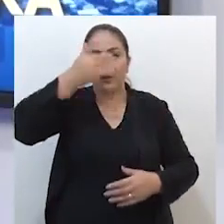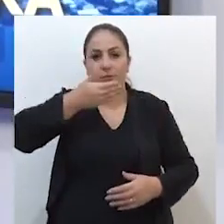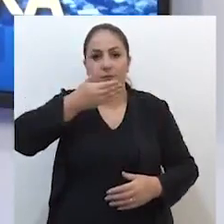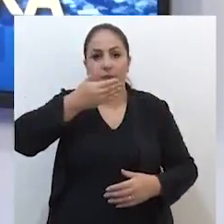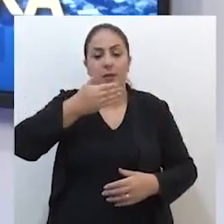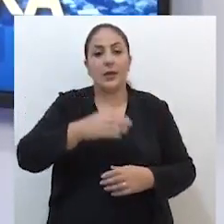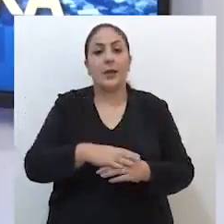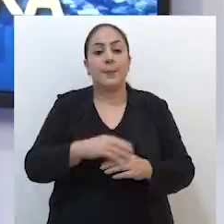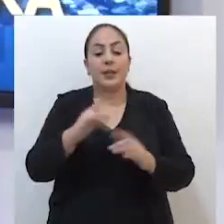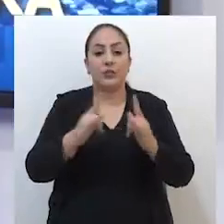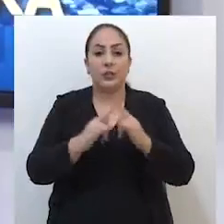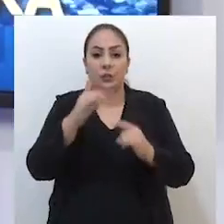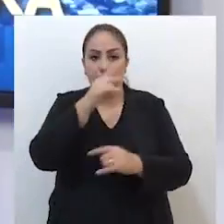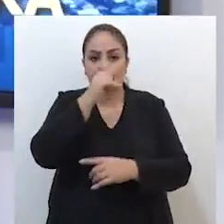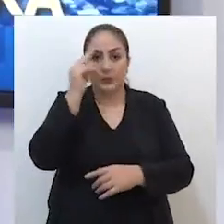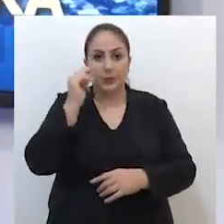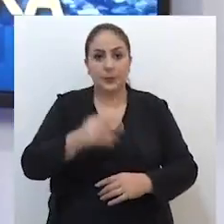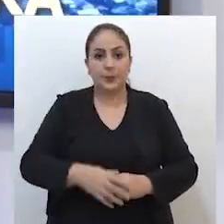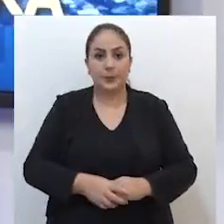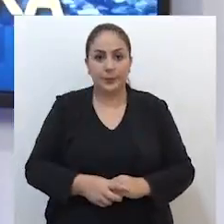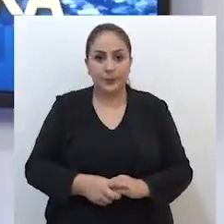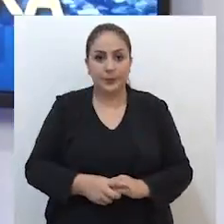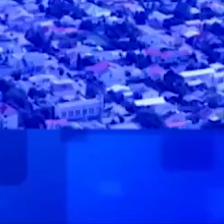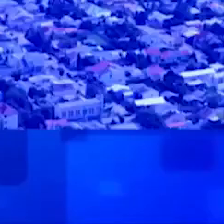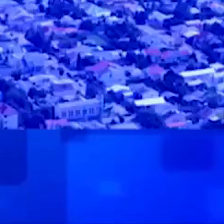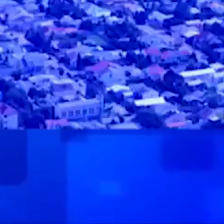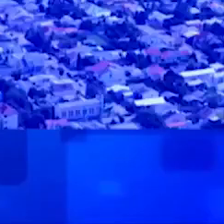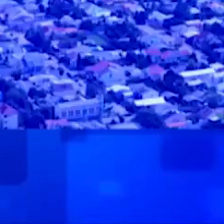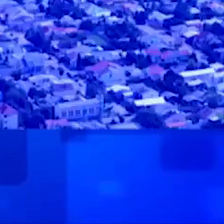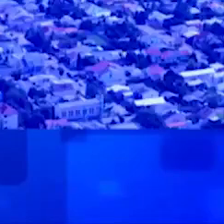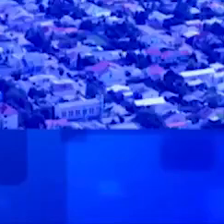faciais de acrílico para entidades do município.